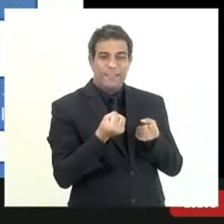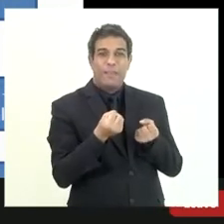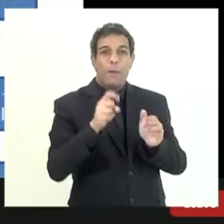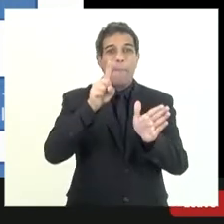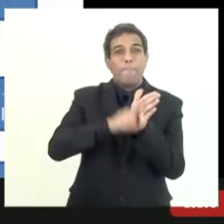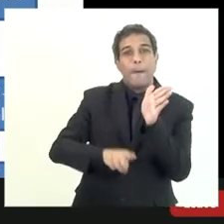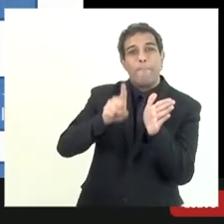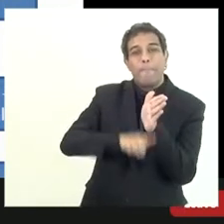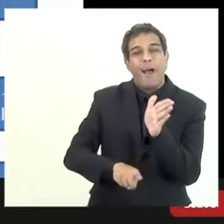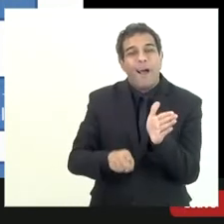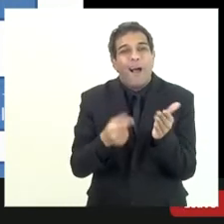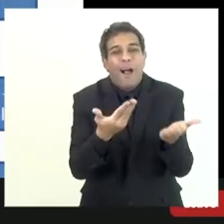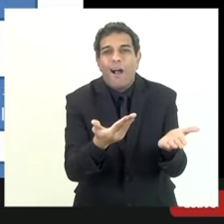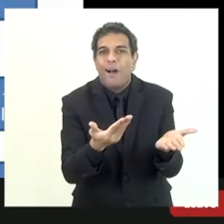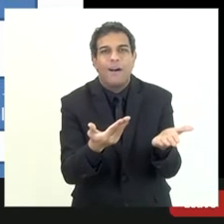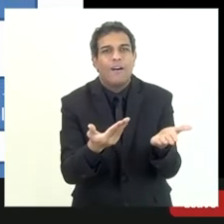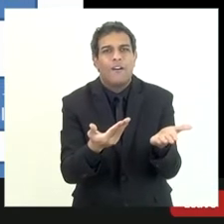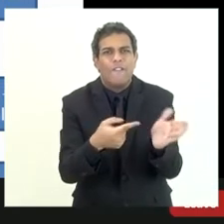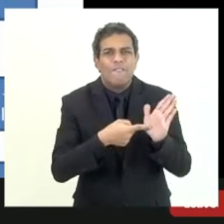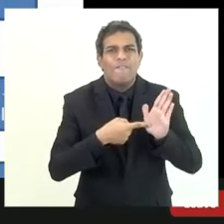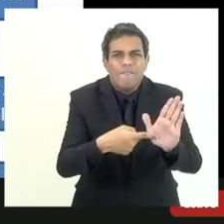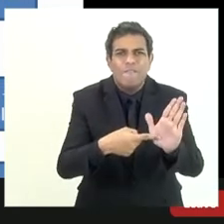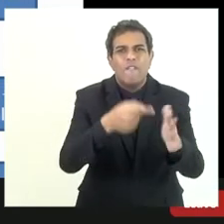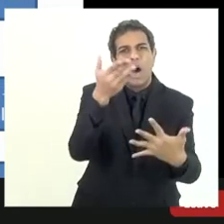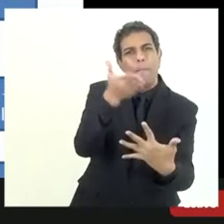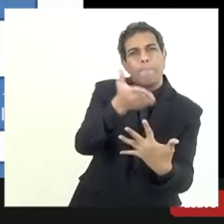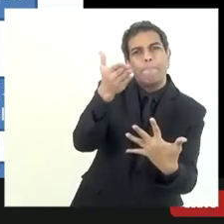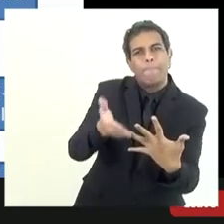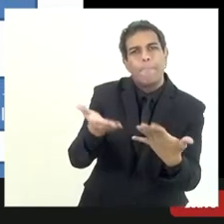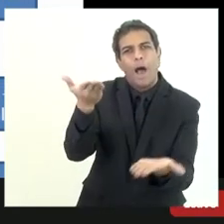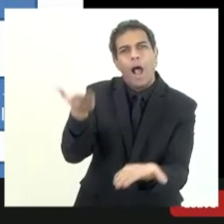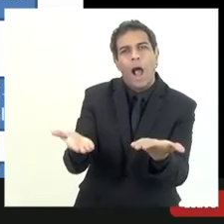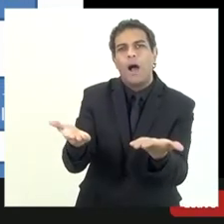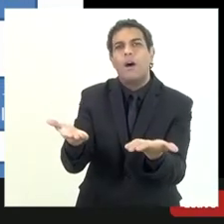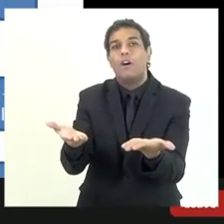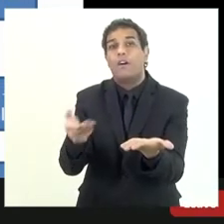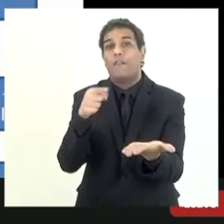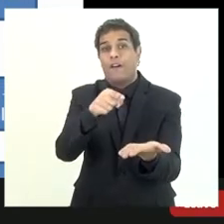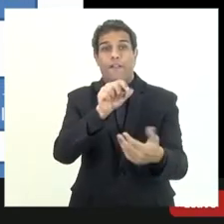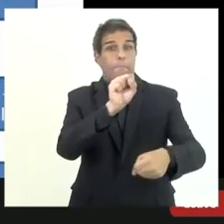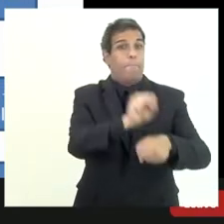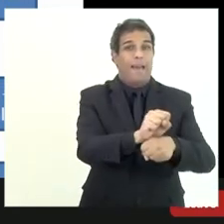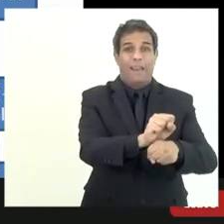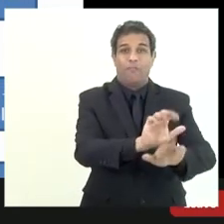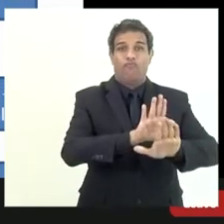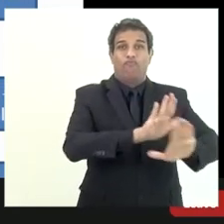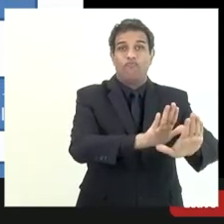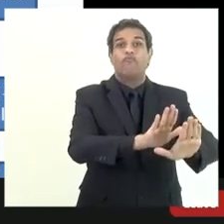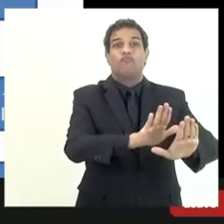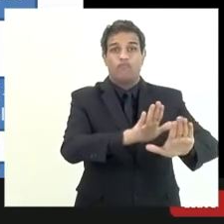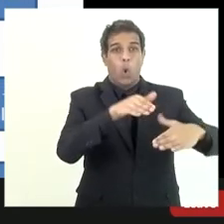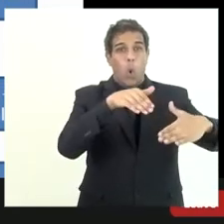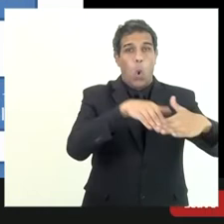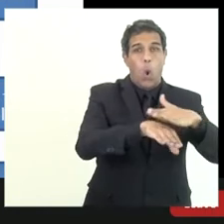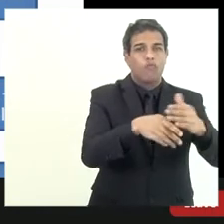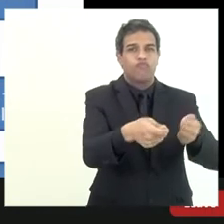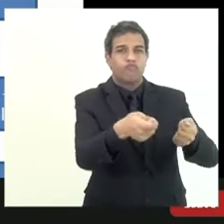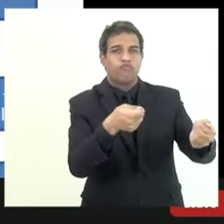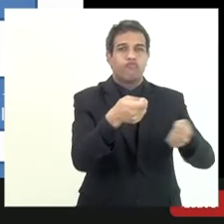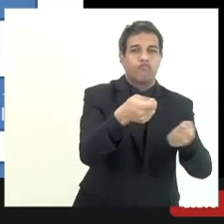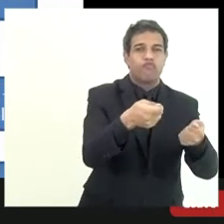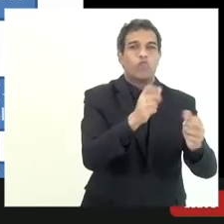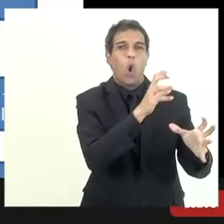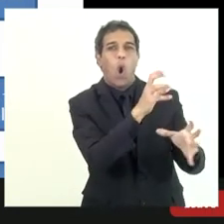créditos então eu não vou mais demonstrar esse crédito no balanço ele vai ficar no meu ativo contingente ele vai ficar sendo controlado em